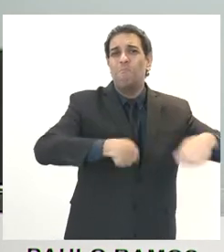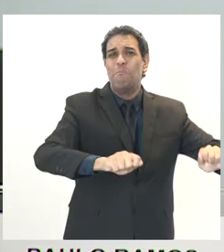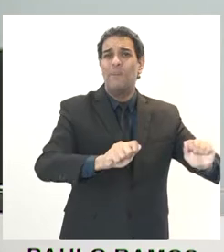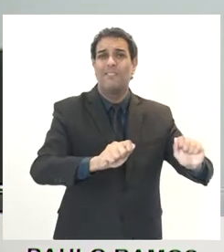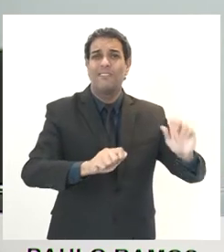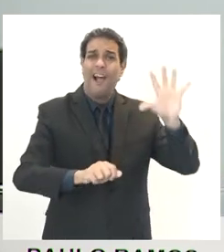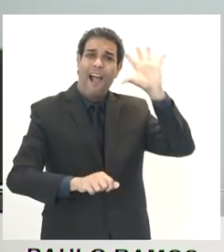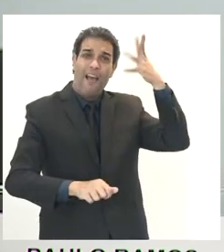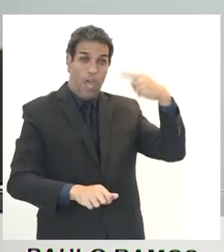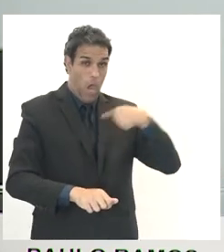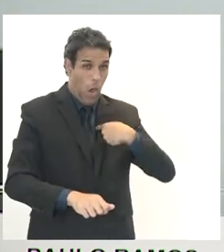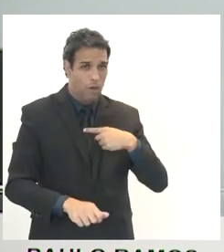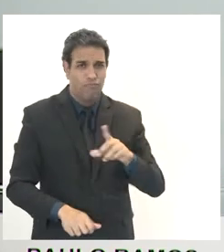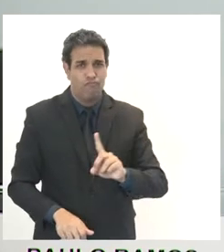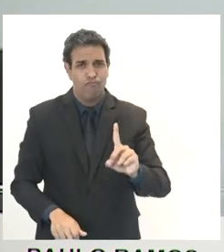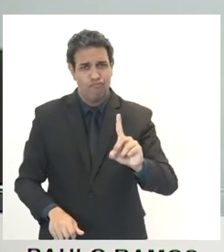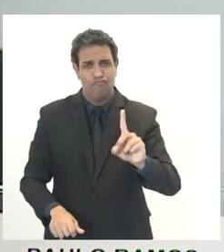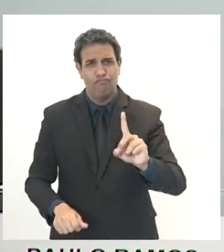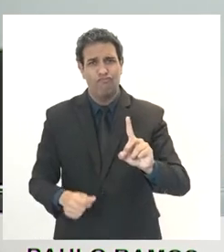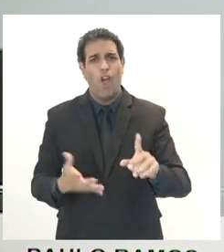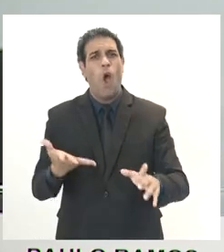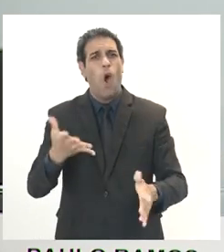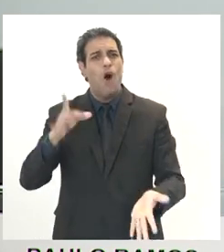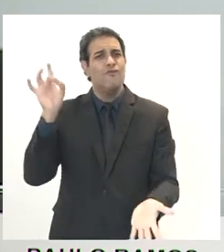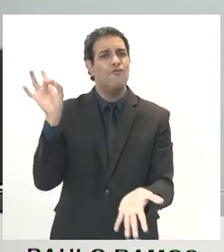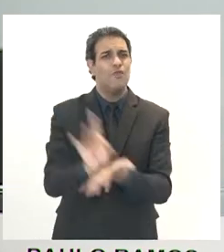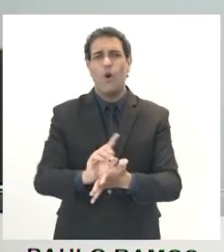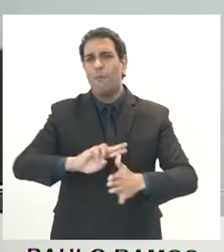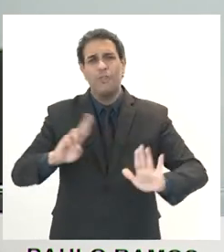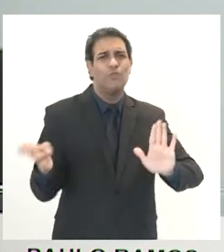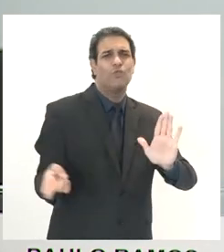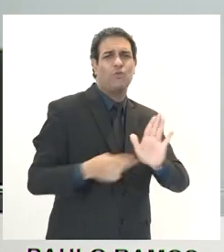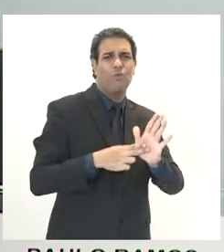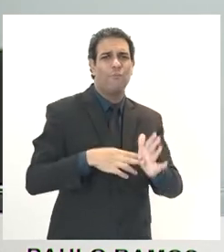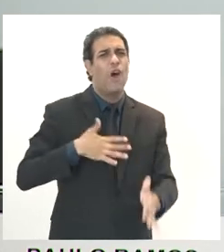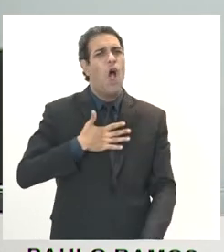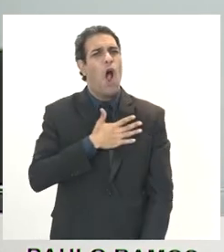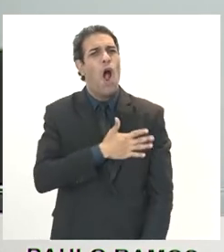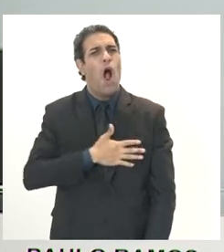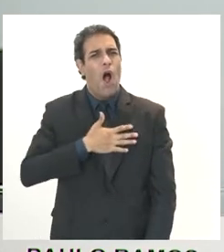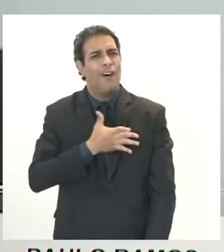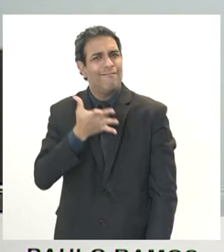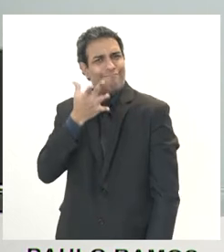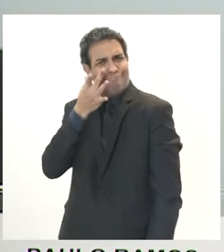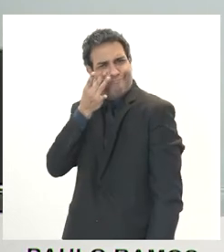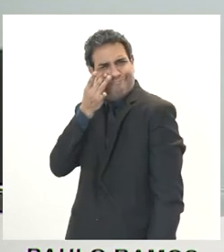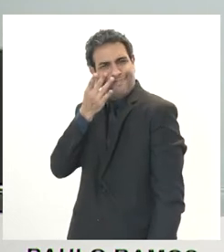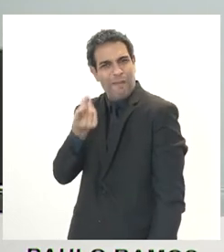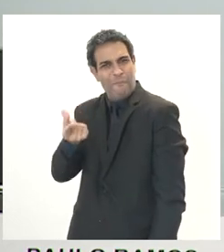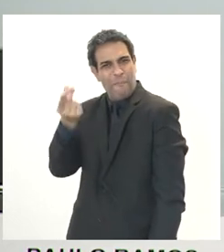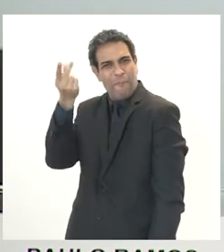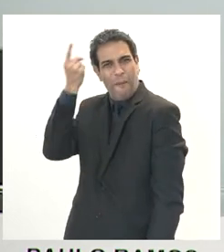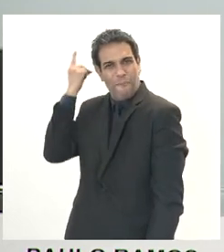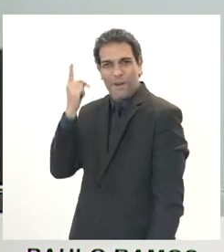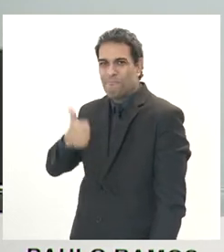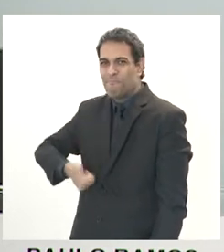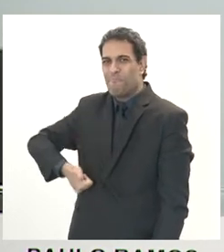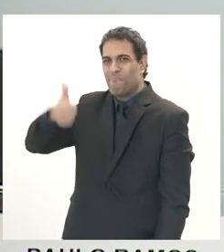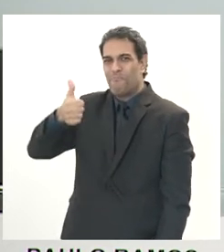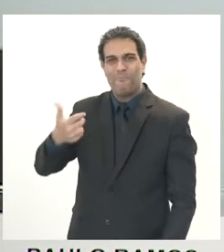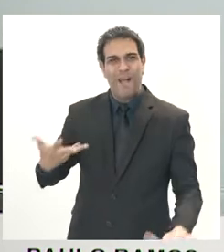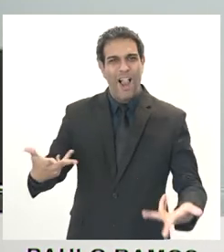resolvido. E eu não. Eu ainda sou... Ainda estou no tempo dos dinossauros. Ainda acho...